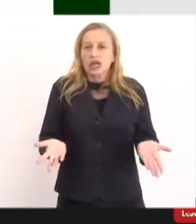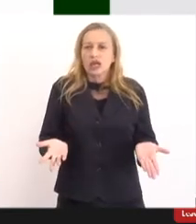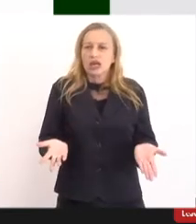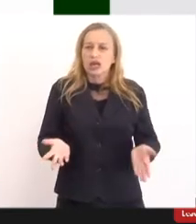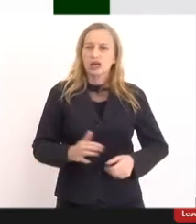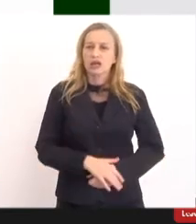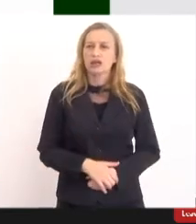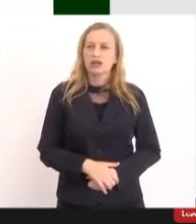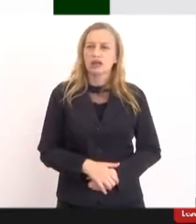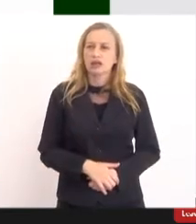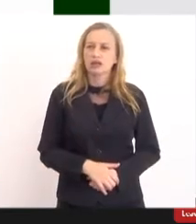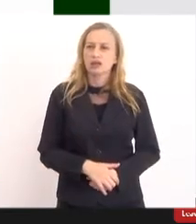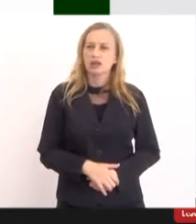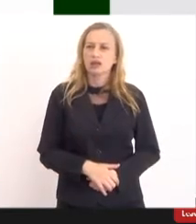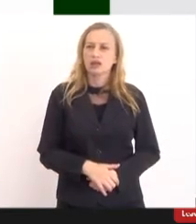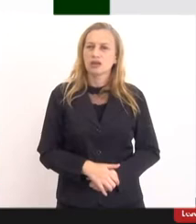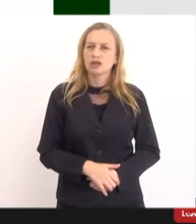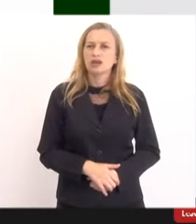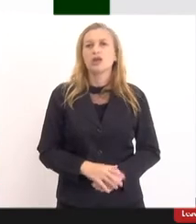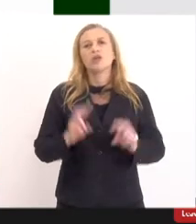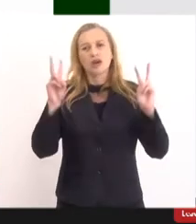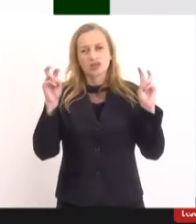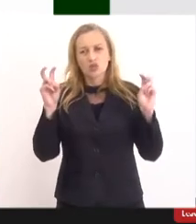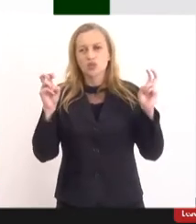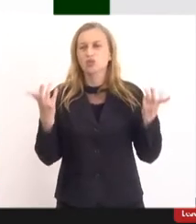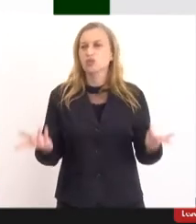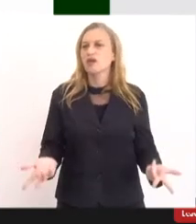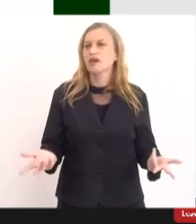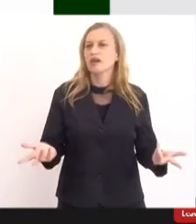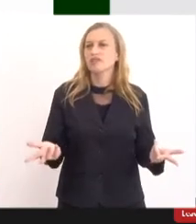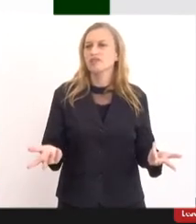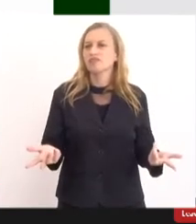é uma questão bastante